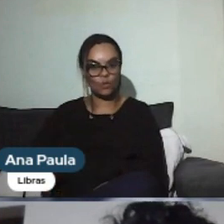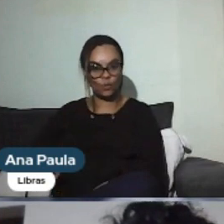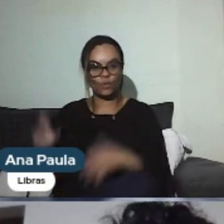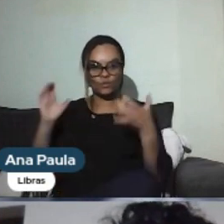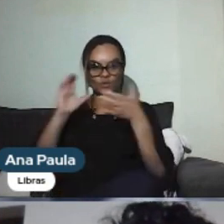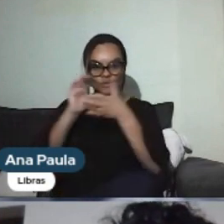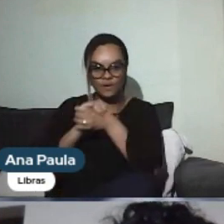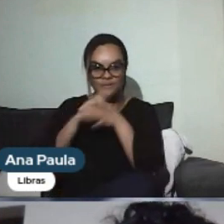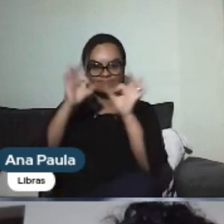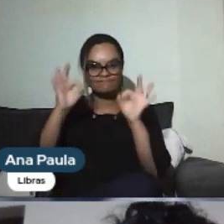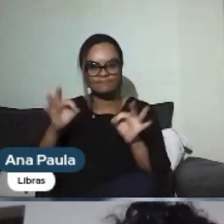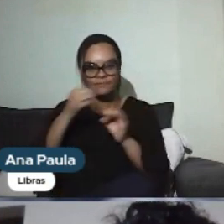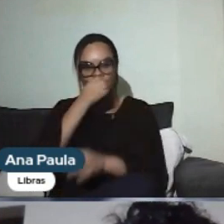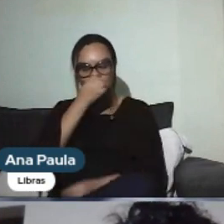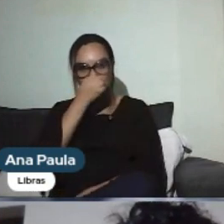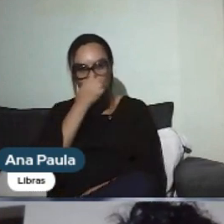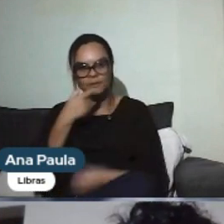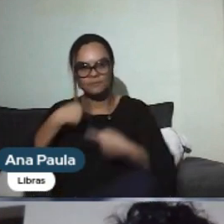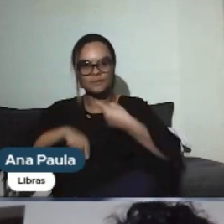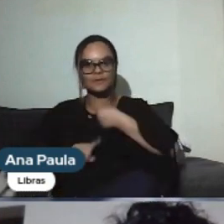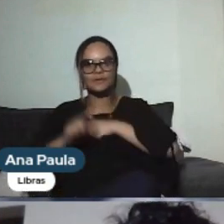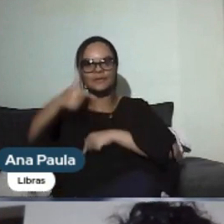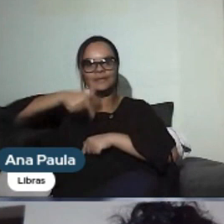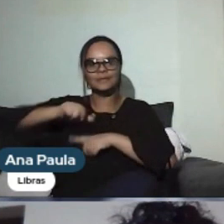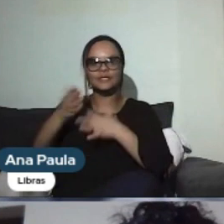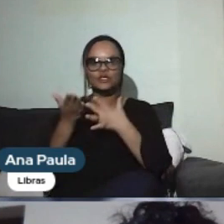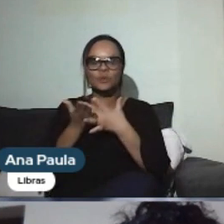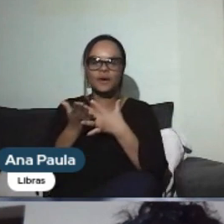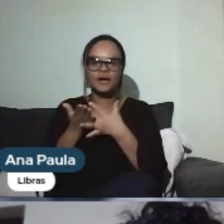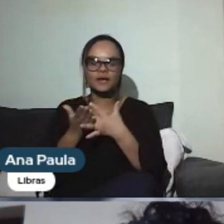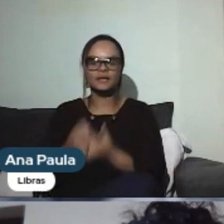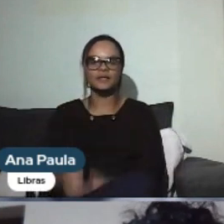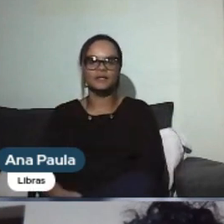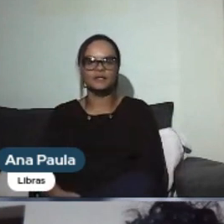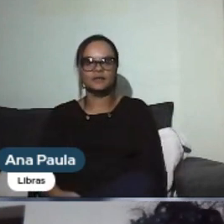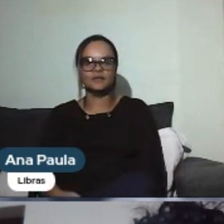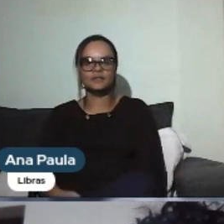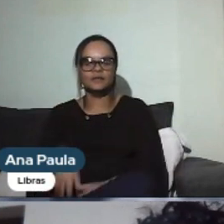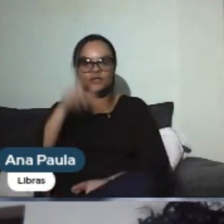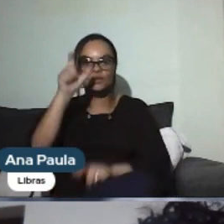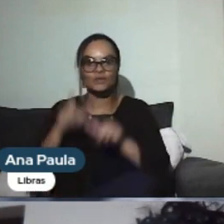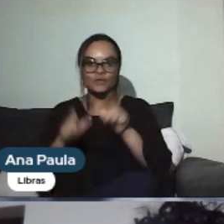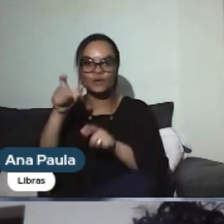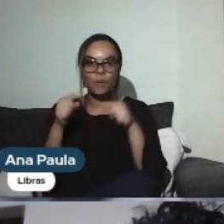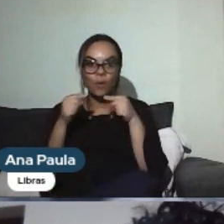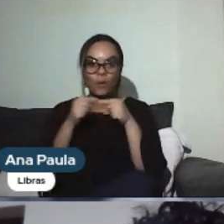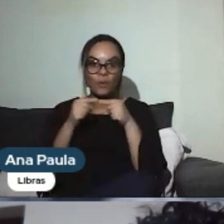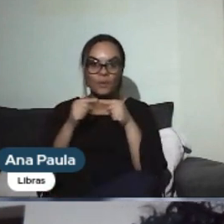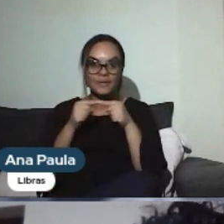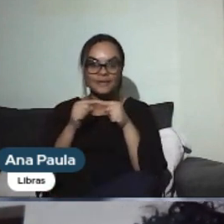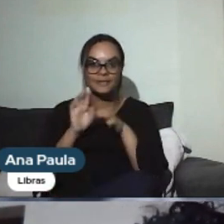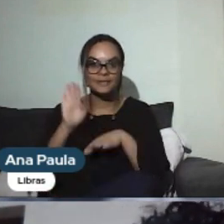Deu certo de fazer hemodiálise por sete meses e meio, e dentre os... As pessoas compatíveis, né? Que se